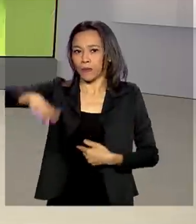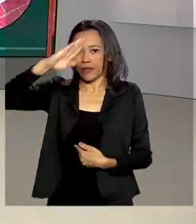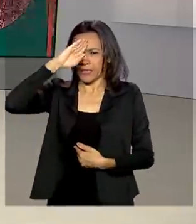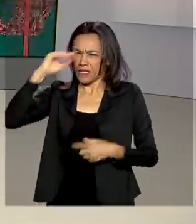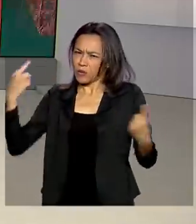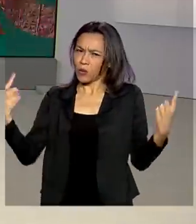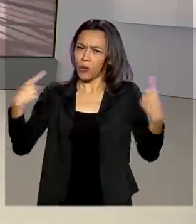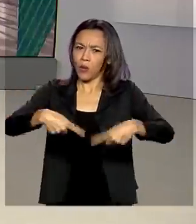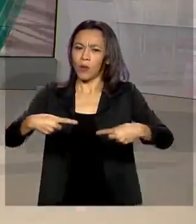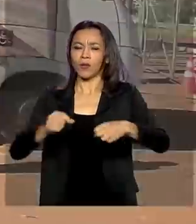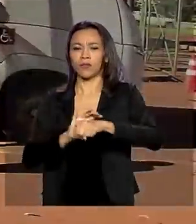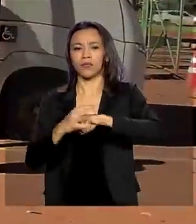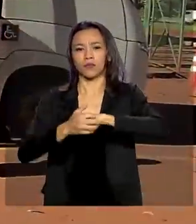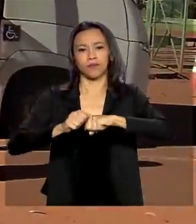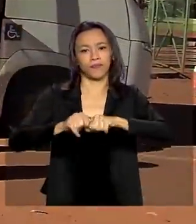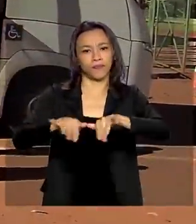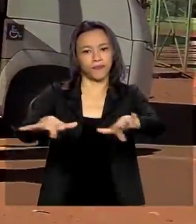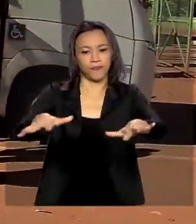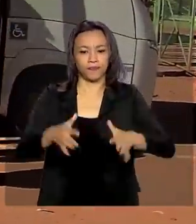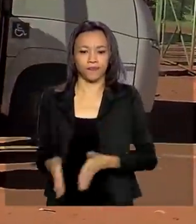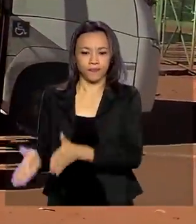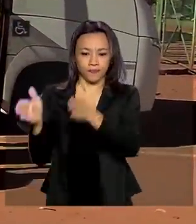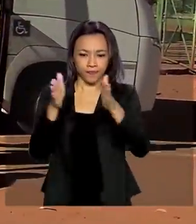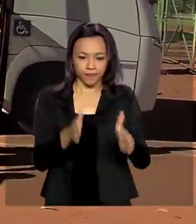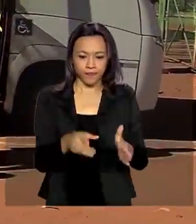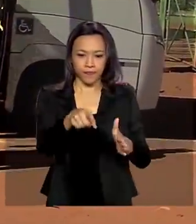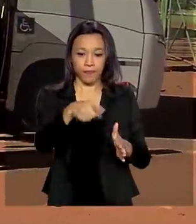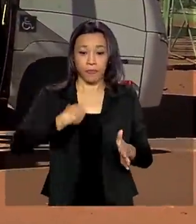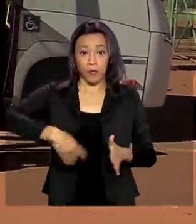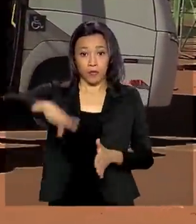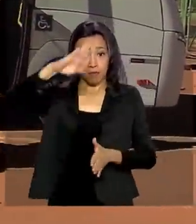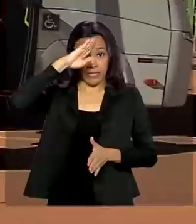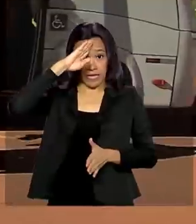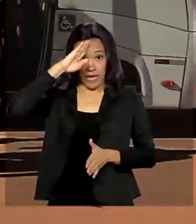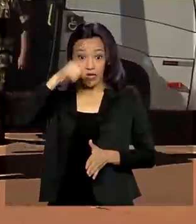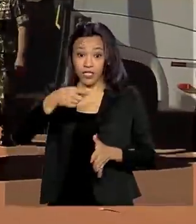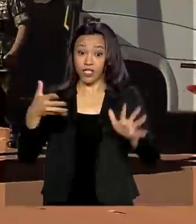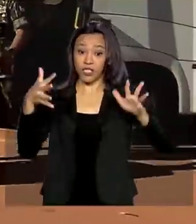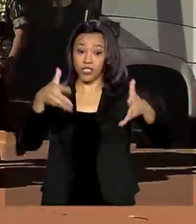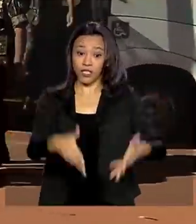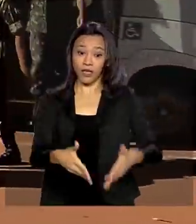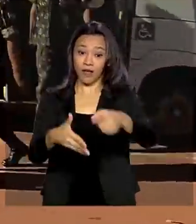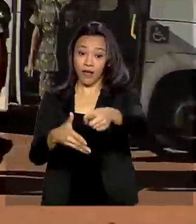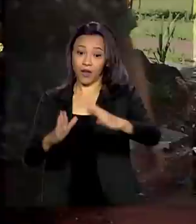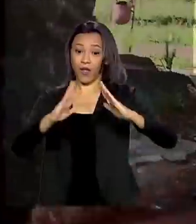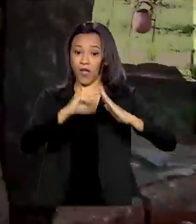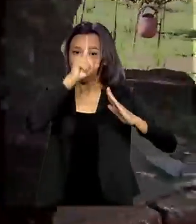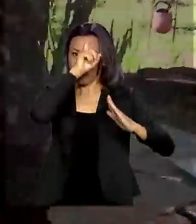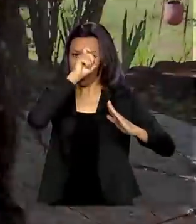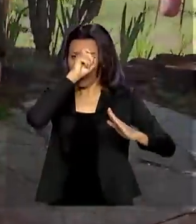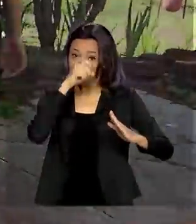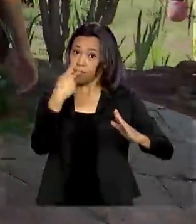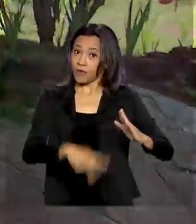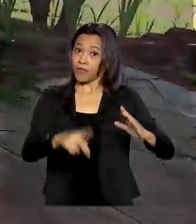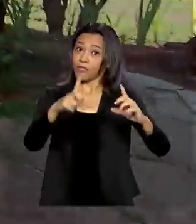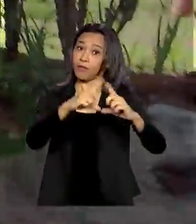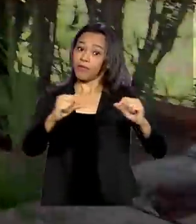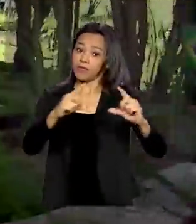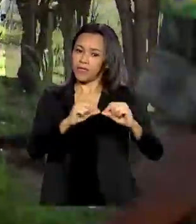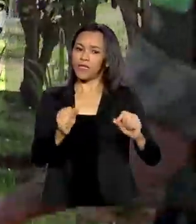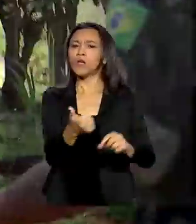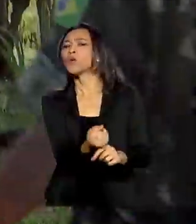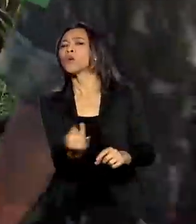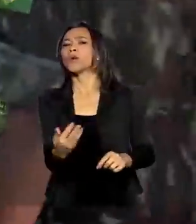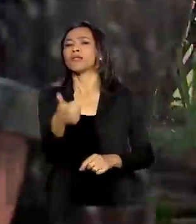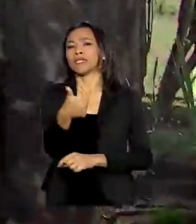Covid-19. Os militares chegaram cedo ao Hemocentro de Brasília. Desta vez, foram 15 homens